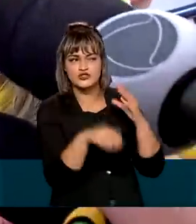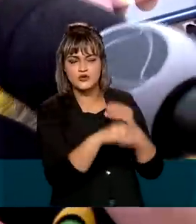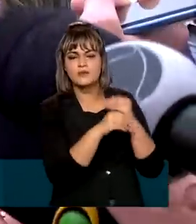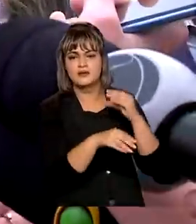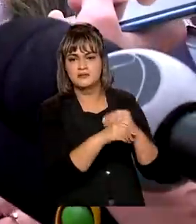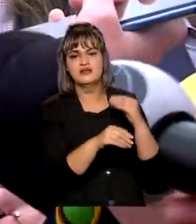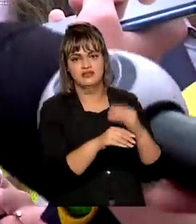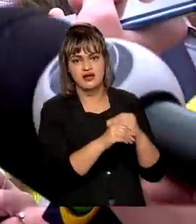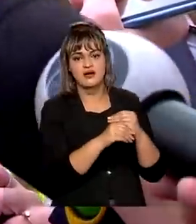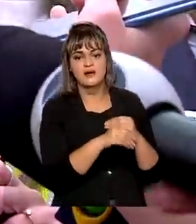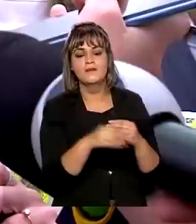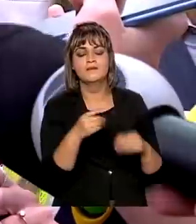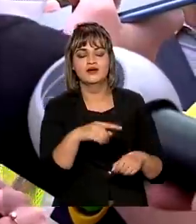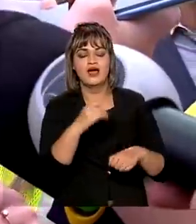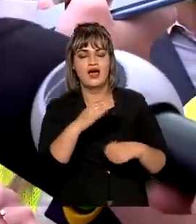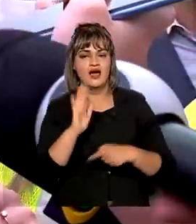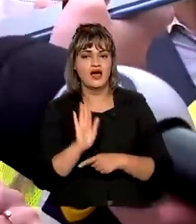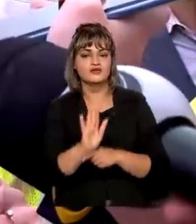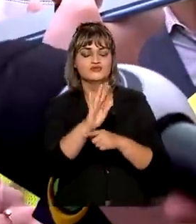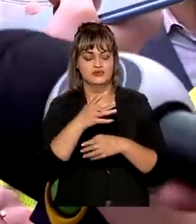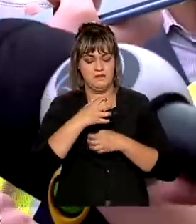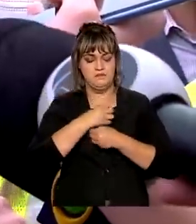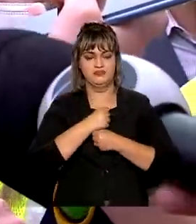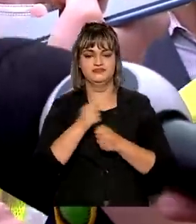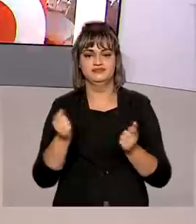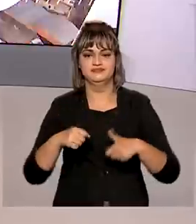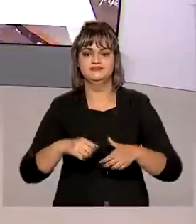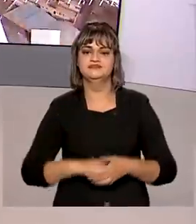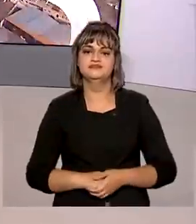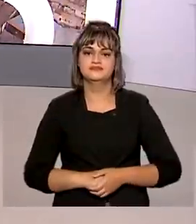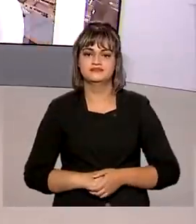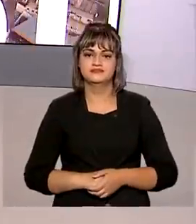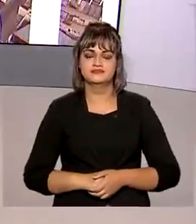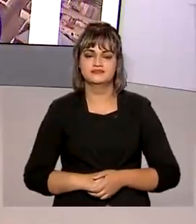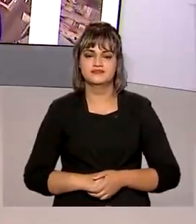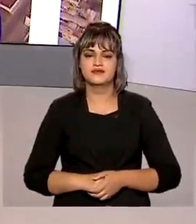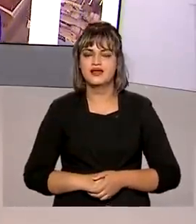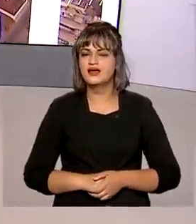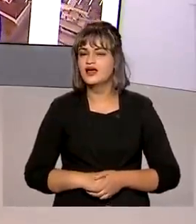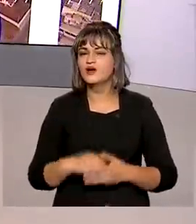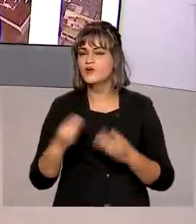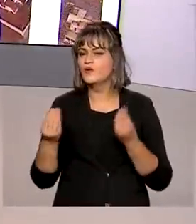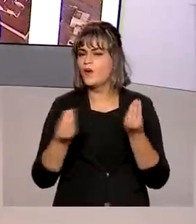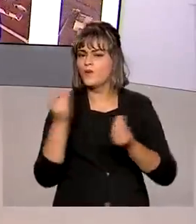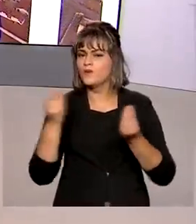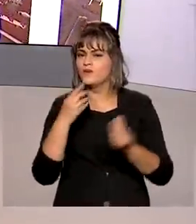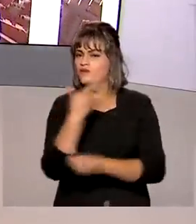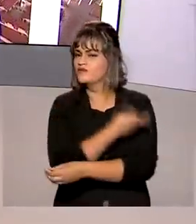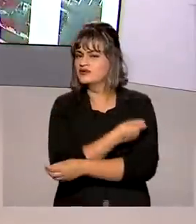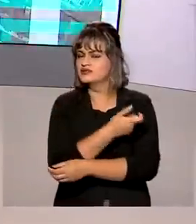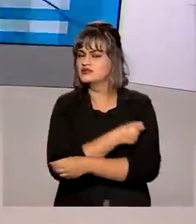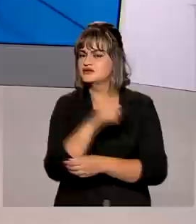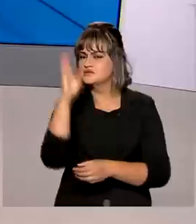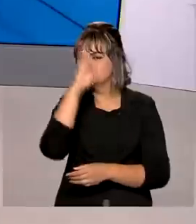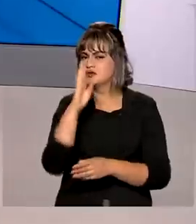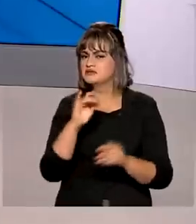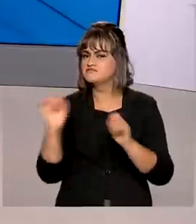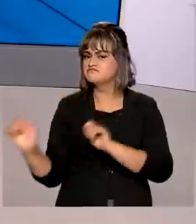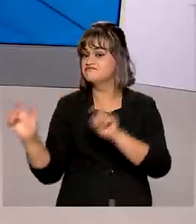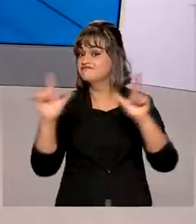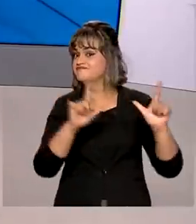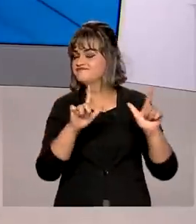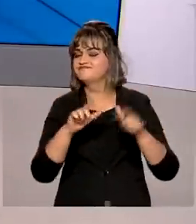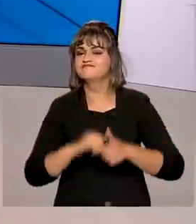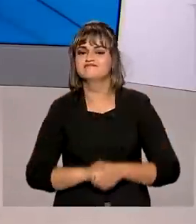aceitos, porque eles promovem a maior imunogênicidade. Vamos ver então os números exatos da vacinação contra a Covid